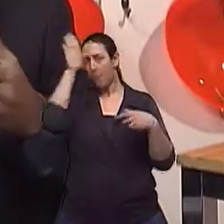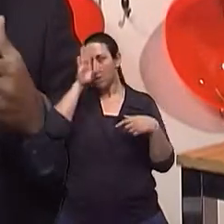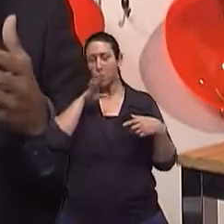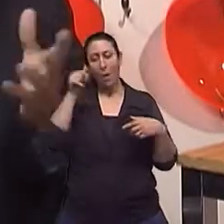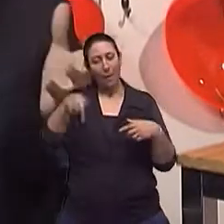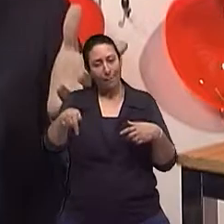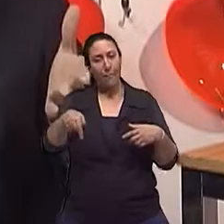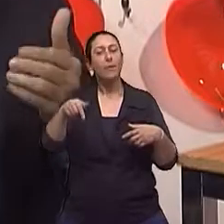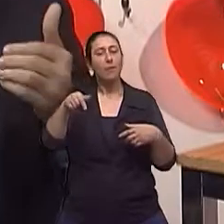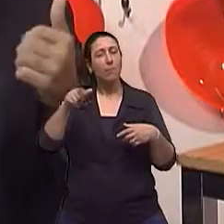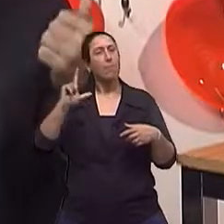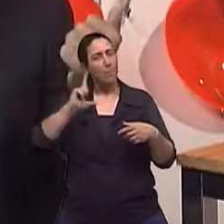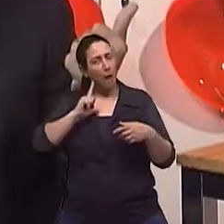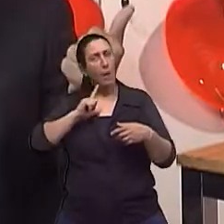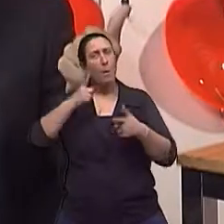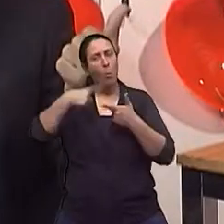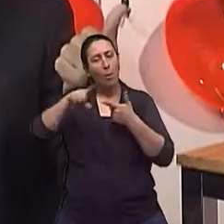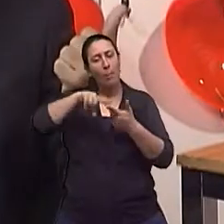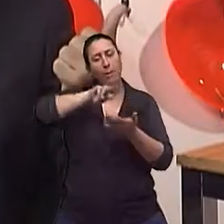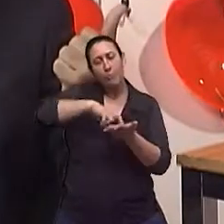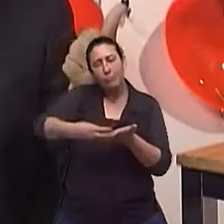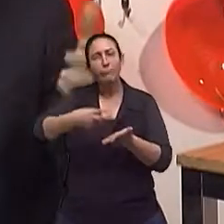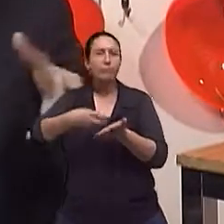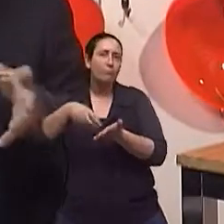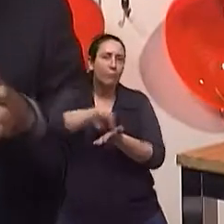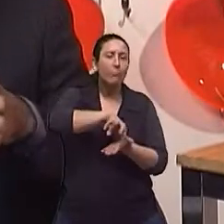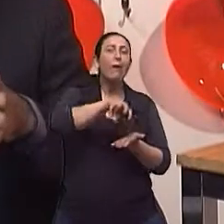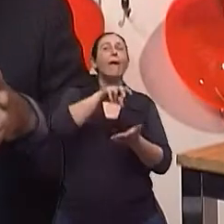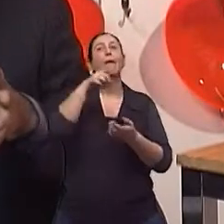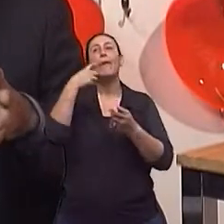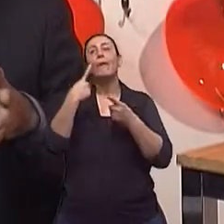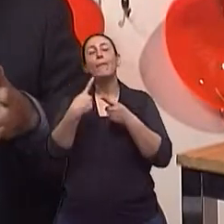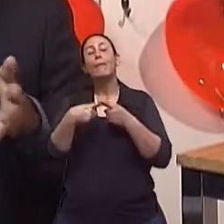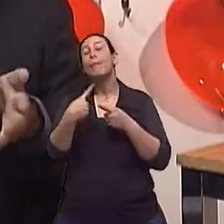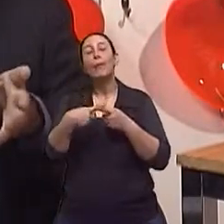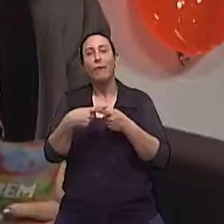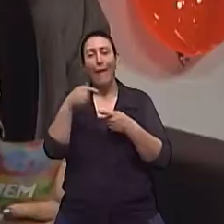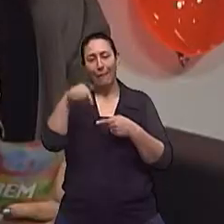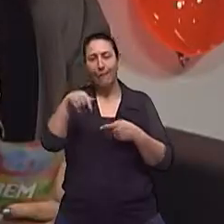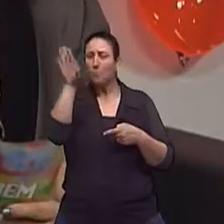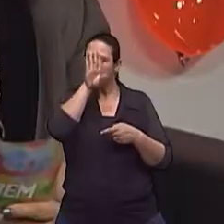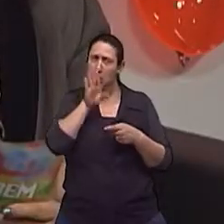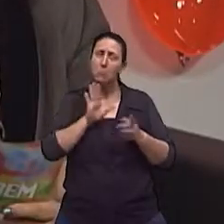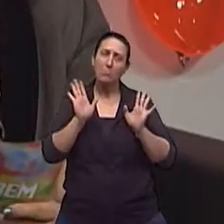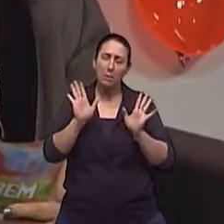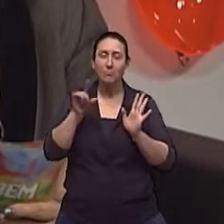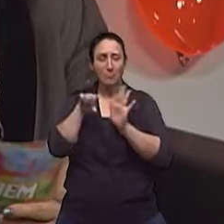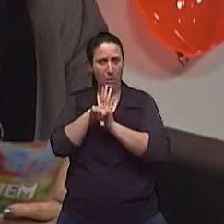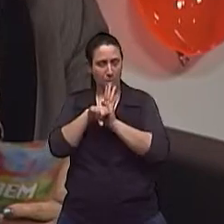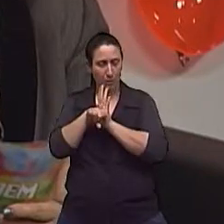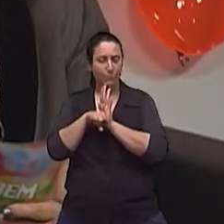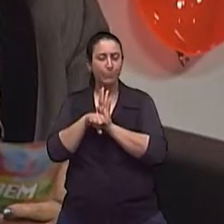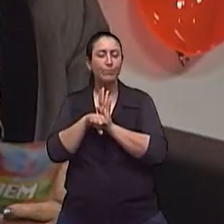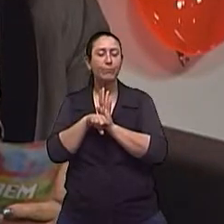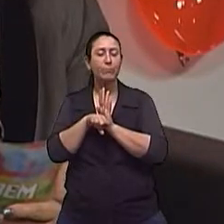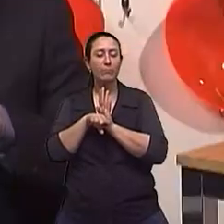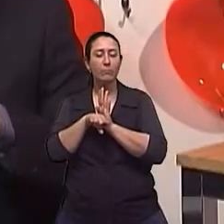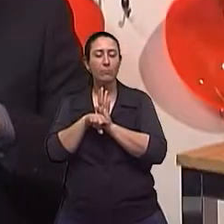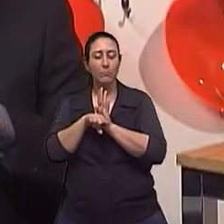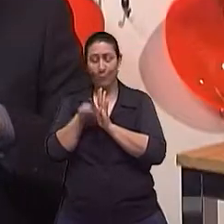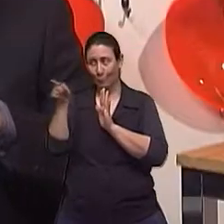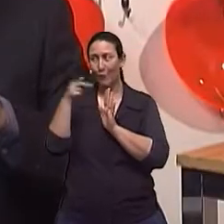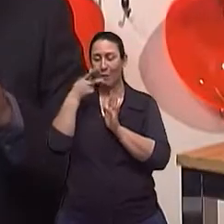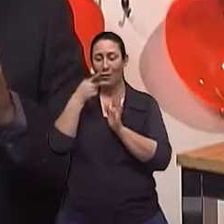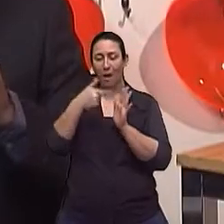maior risco de quedas do que em outros países. Mas, mesmo no Brasil, nós podemos dizer, como essa pesquisa, tu